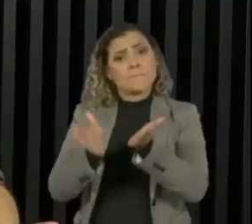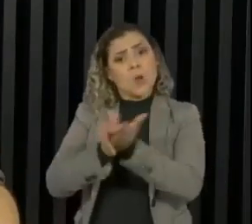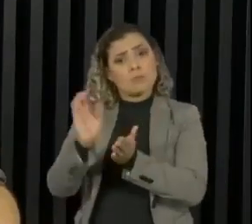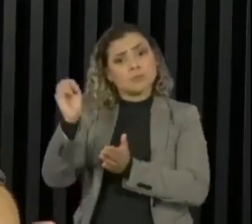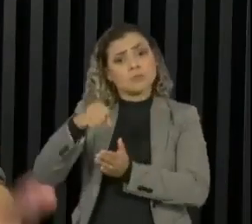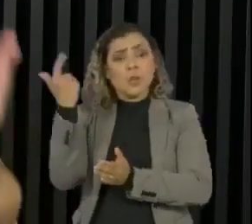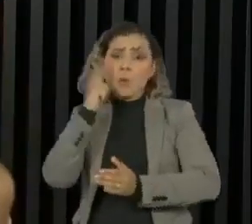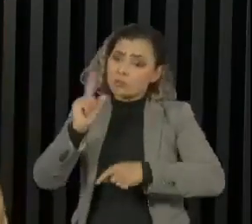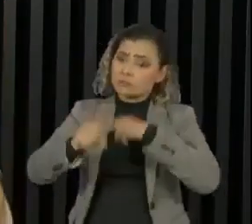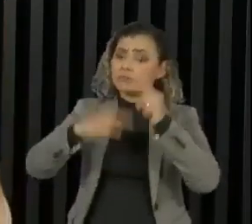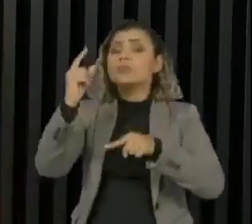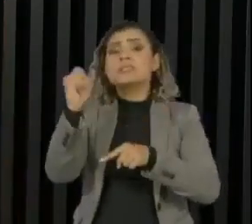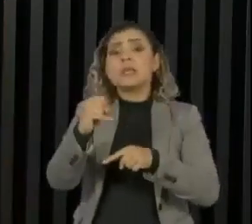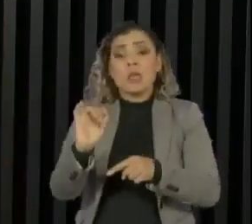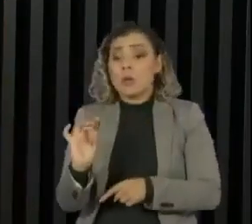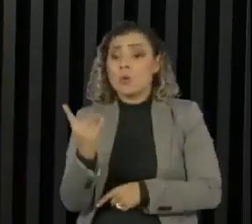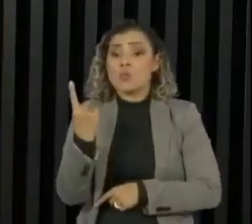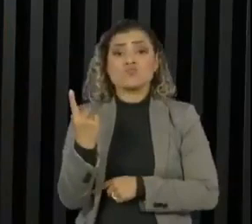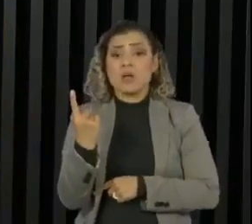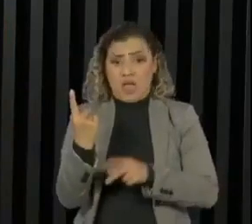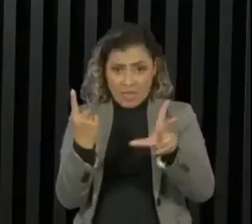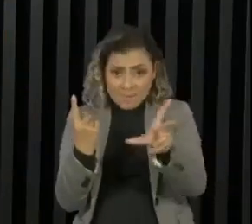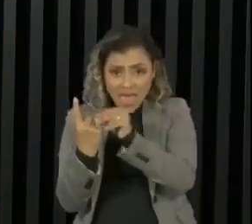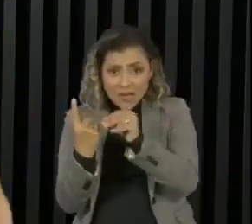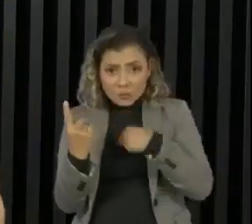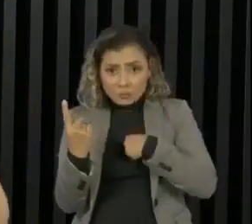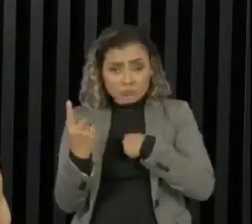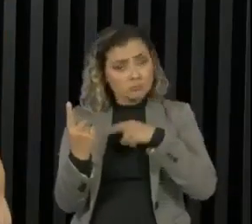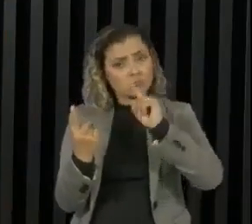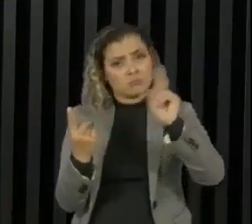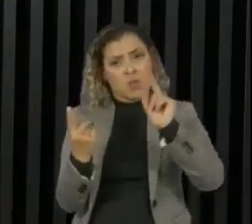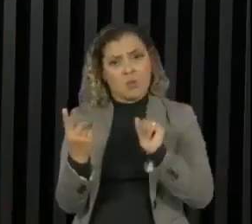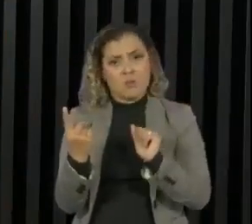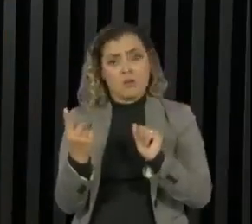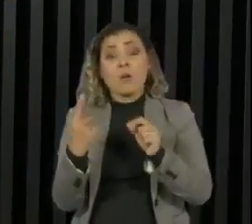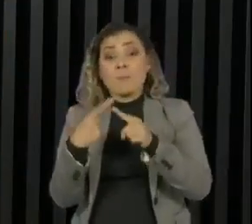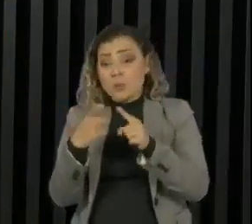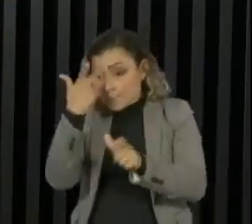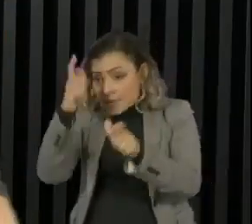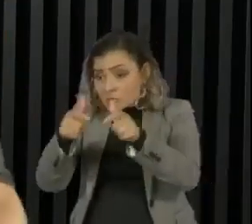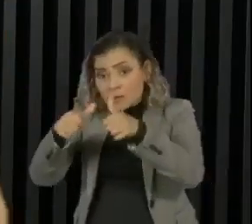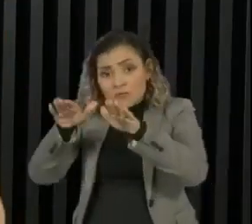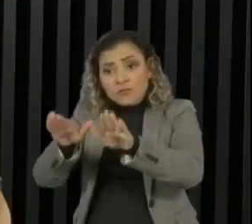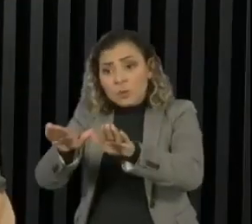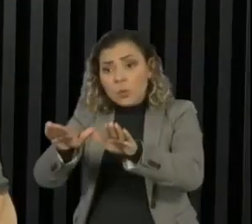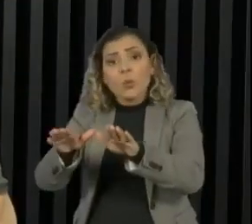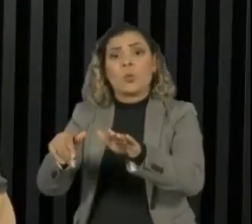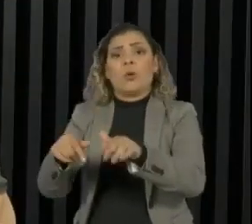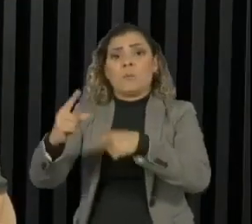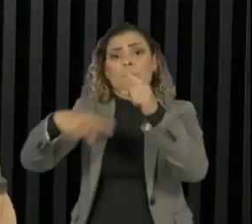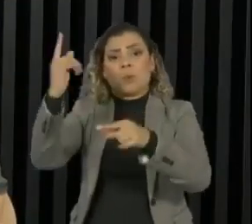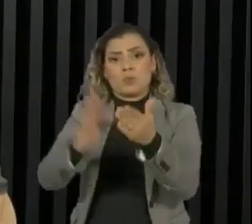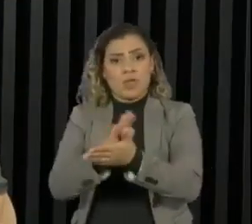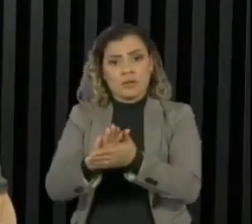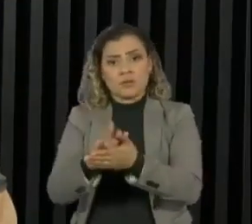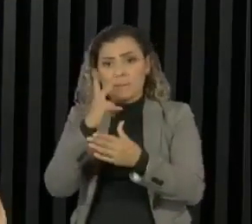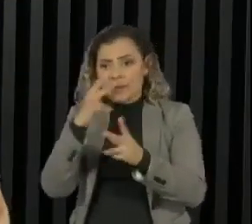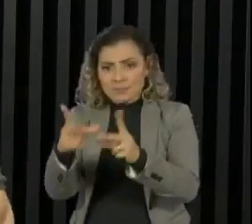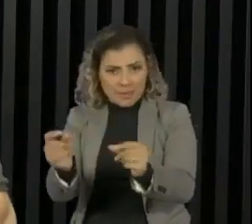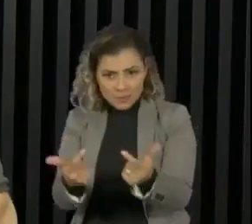a exceção da regra, não faz de mim uma prova da meritocracia, porque todas as pessoas que lá ficaram são a prova de que a meritocracia não existe.